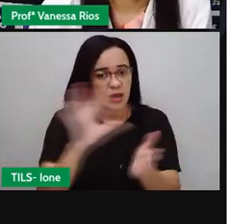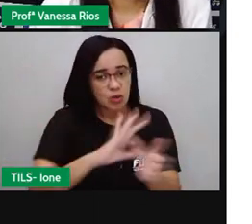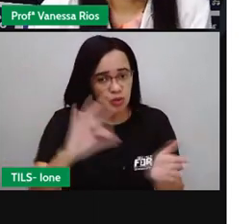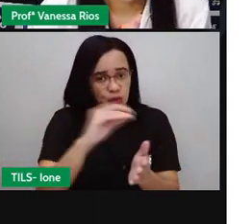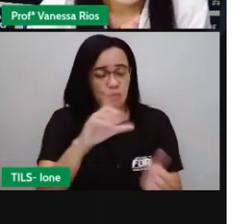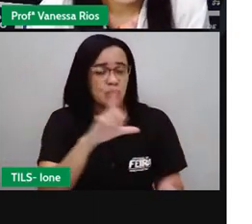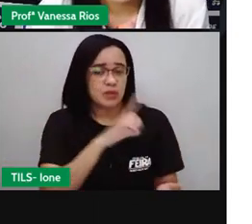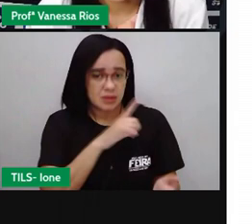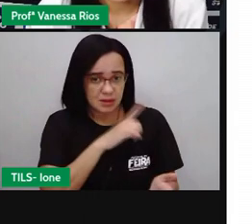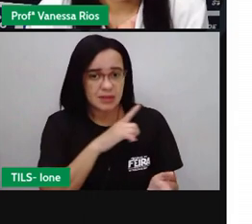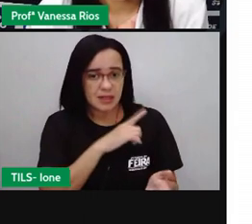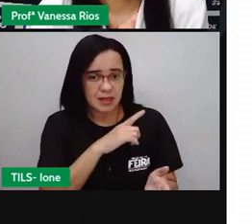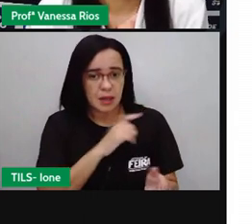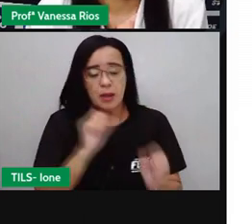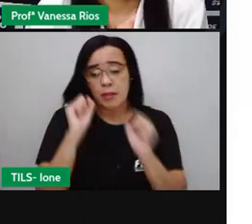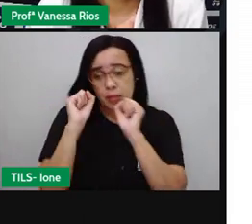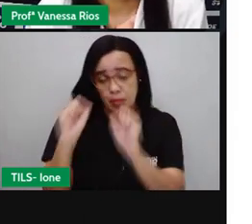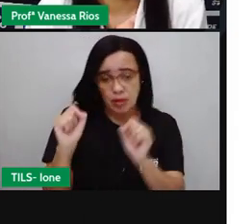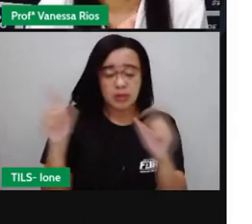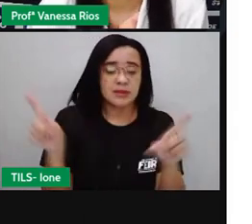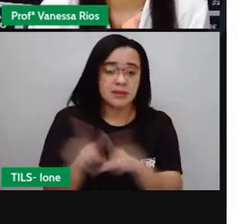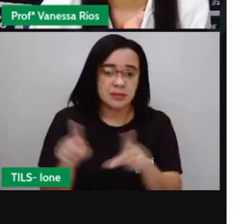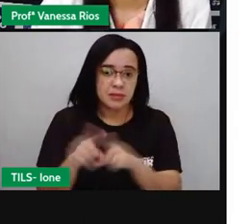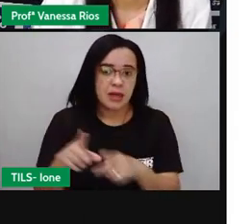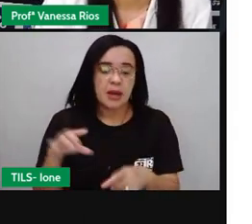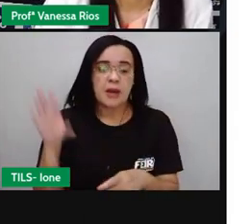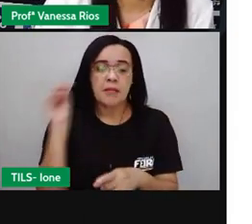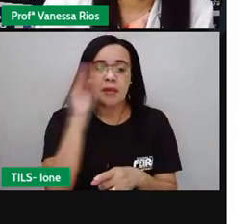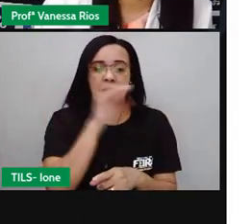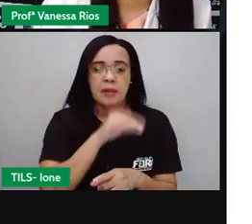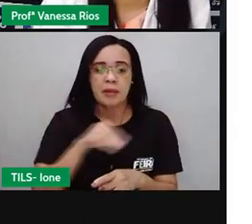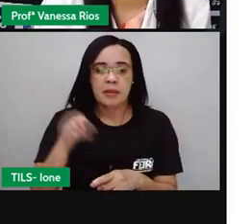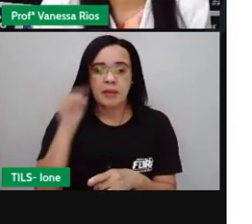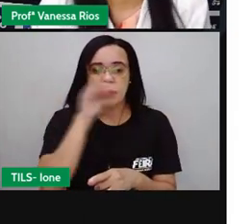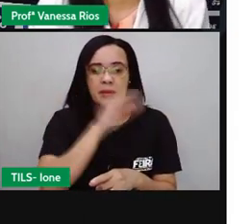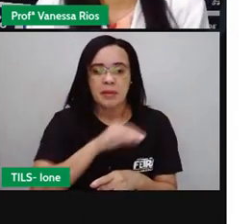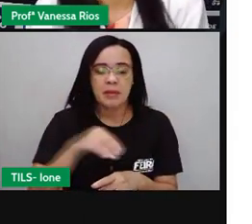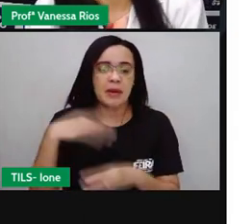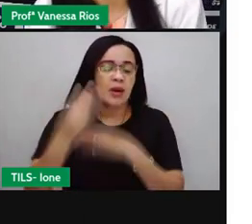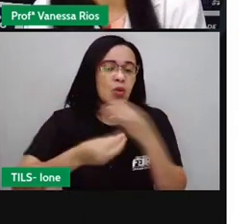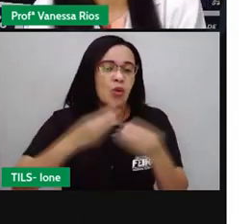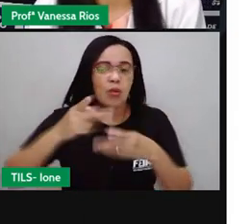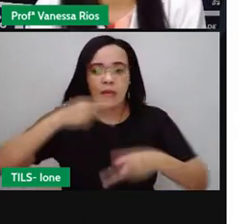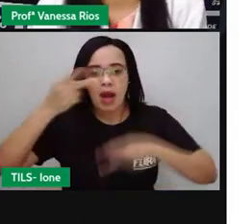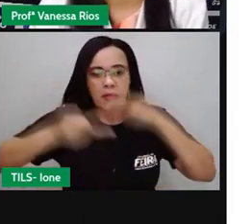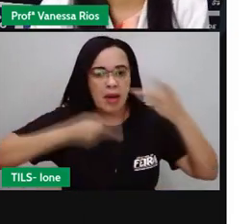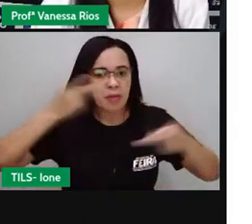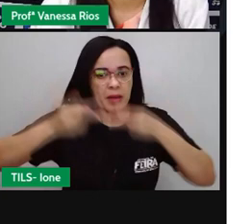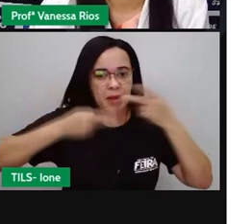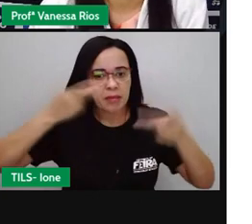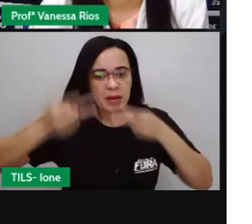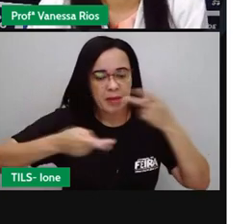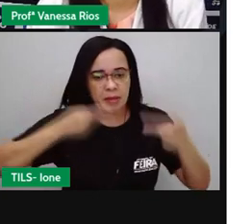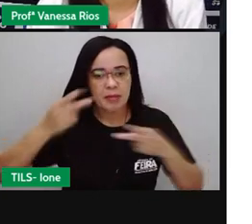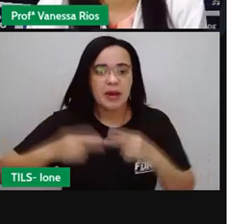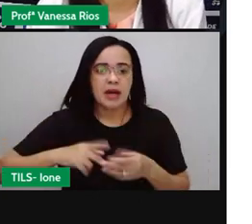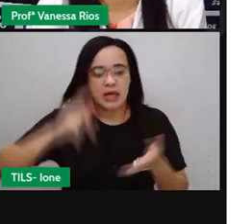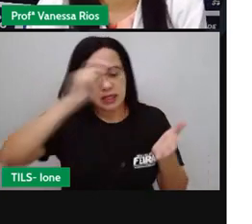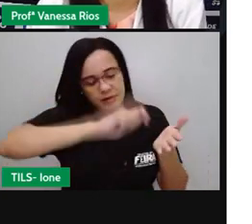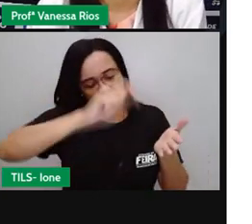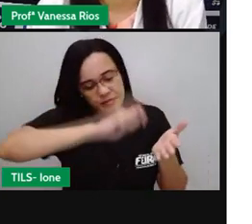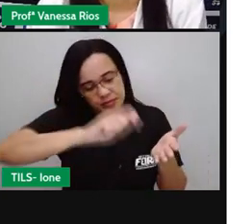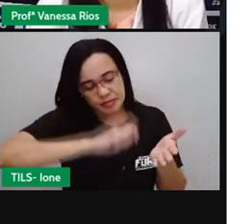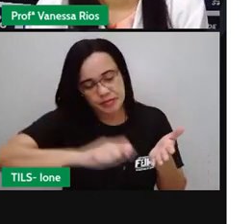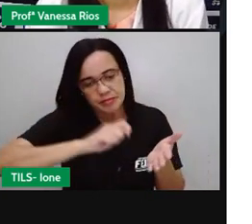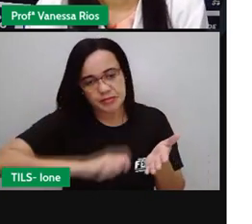serem oralizados em determinados momentos né onde um texto escrito ele é lido ele é passado de forma oral para as